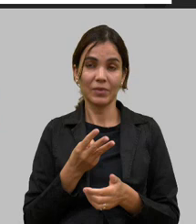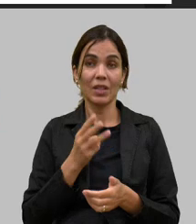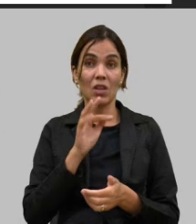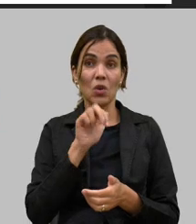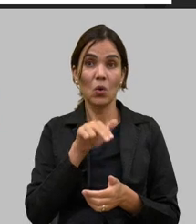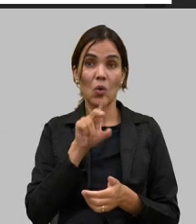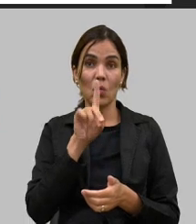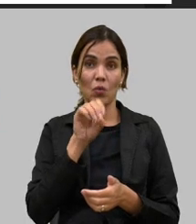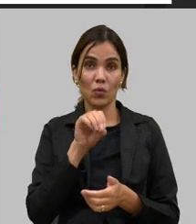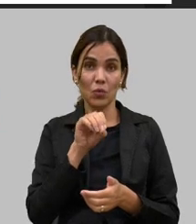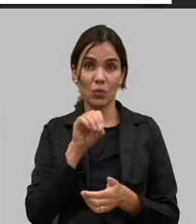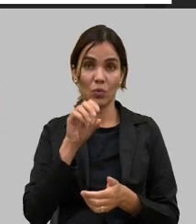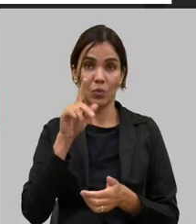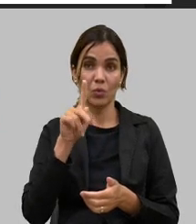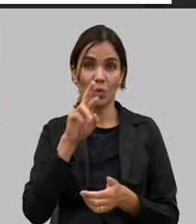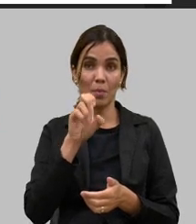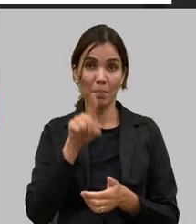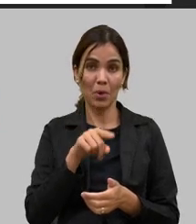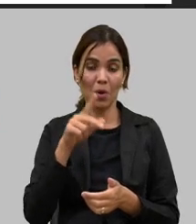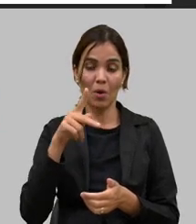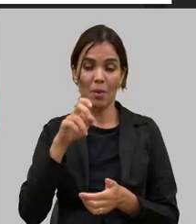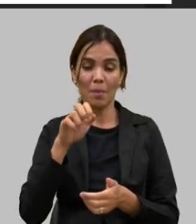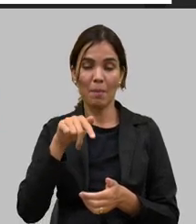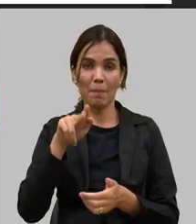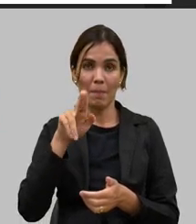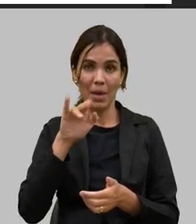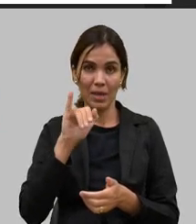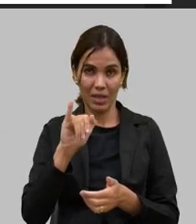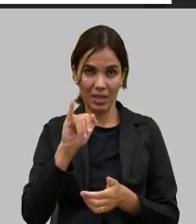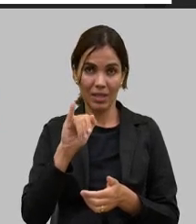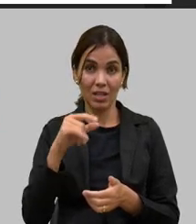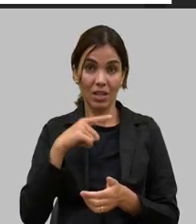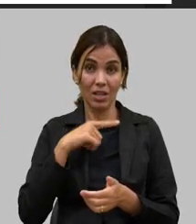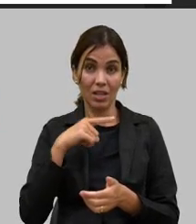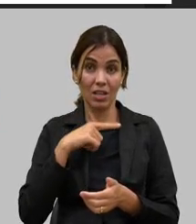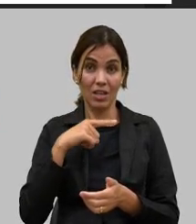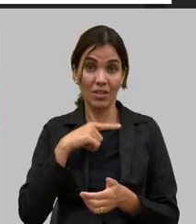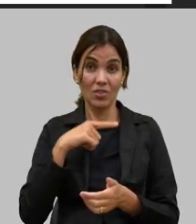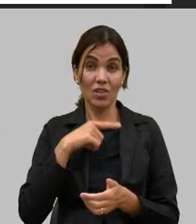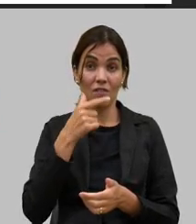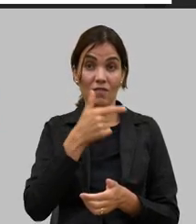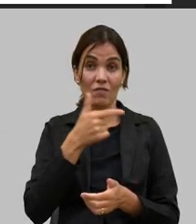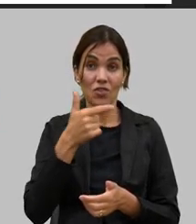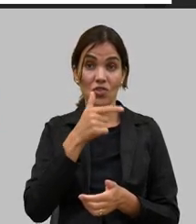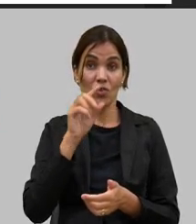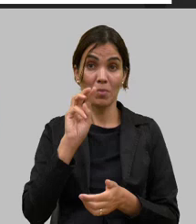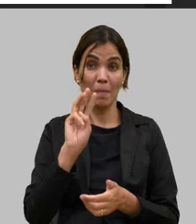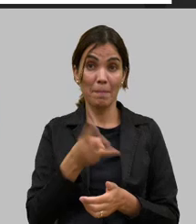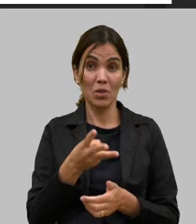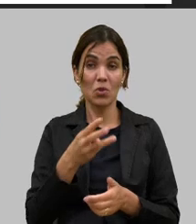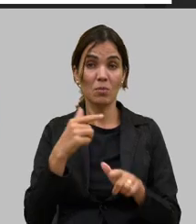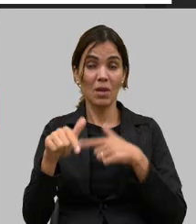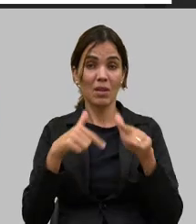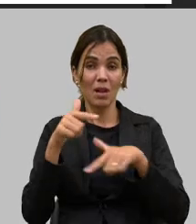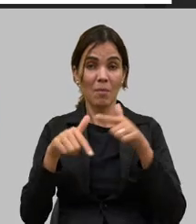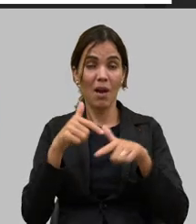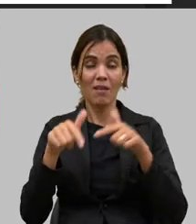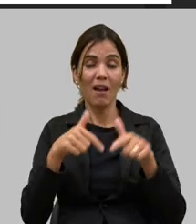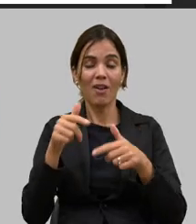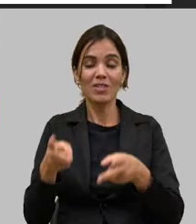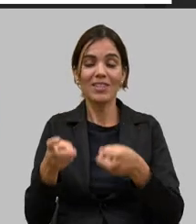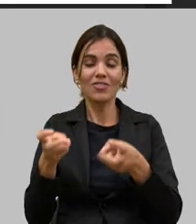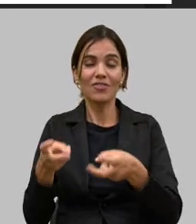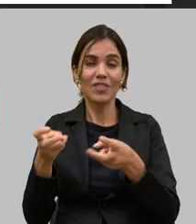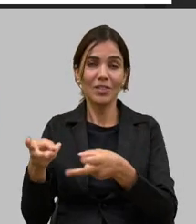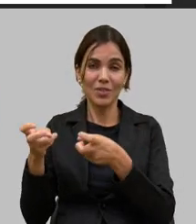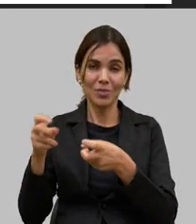nós temos lá 23 milhões desse fundo para trabalhar com extrativismo agroestrativismo em Minas Gerais nós conseguimos já esse